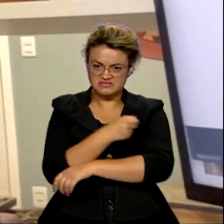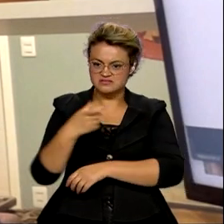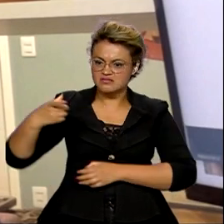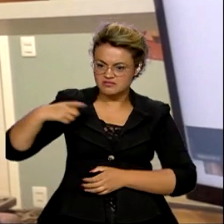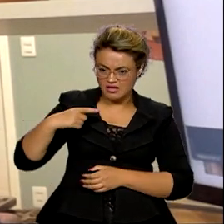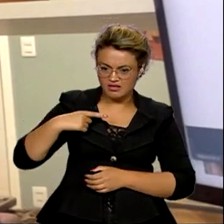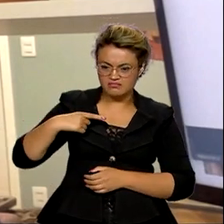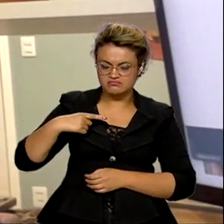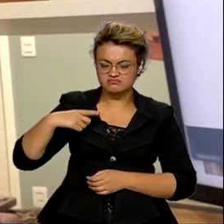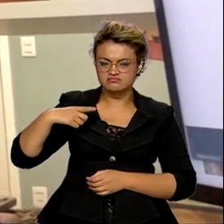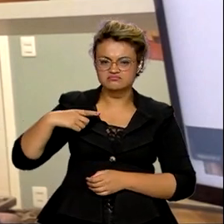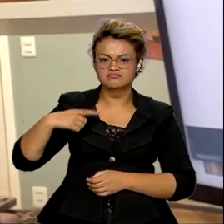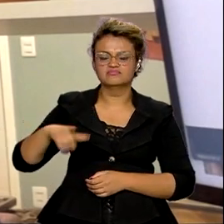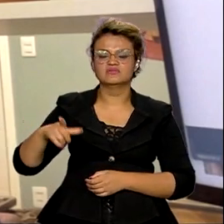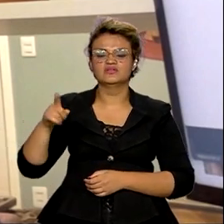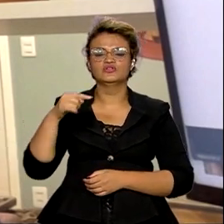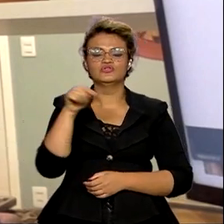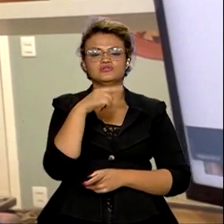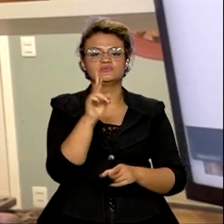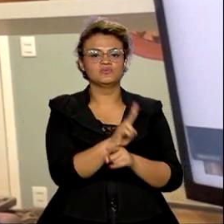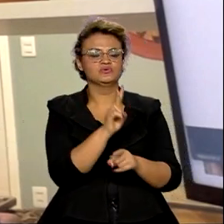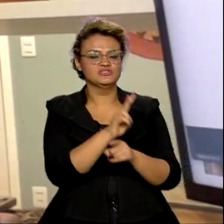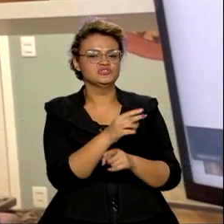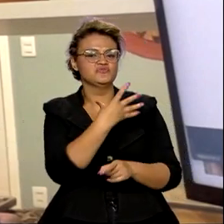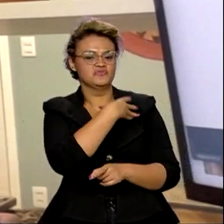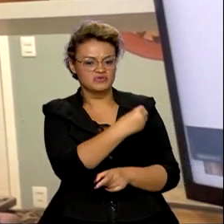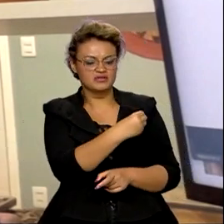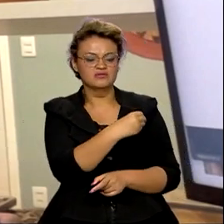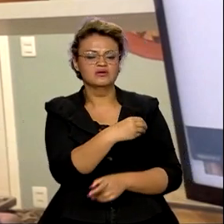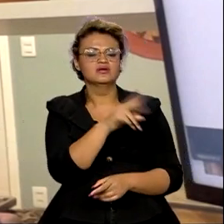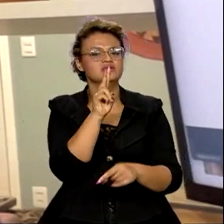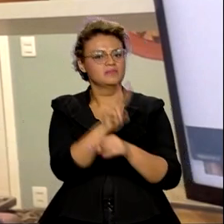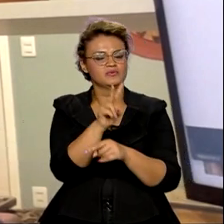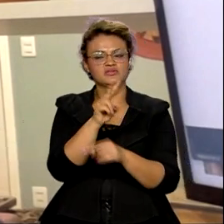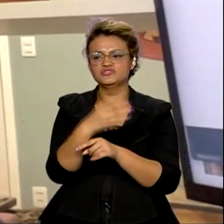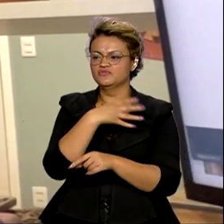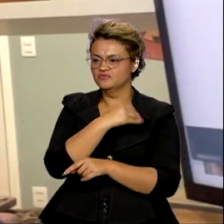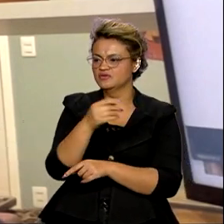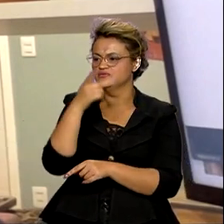filhos, a gente não está só protegendo os nossos filhos, a gente está protegendo os filhos de todo mundo.